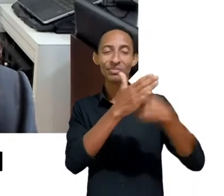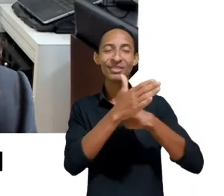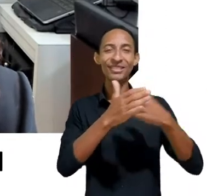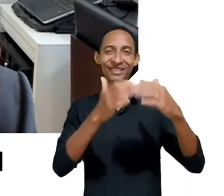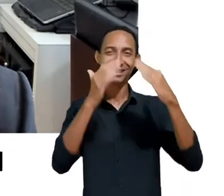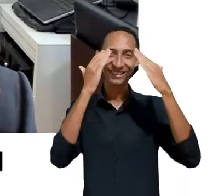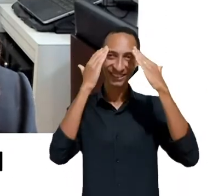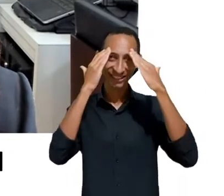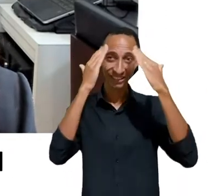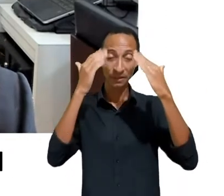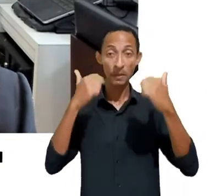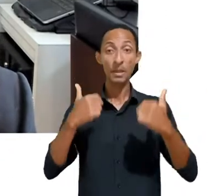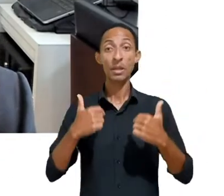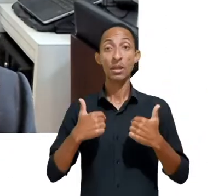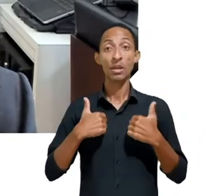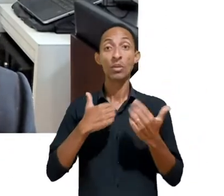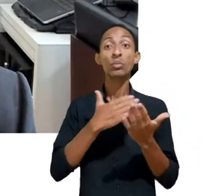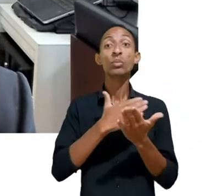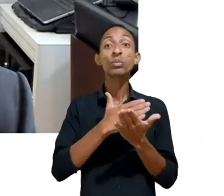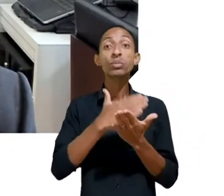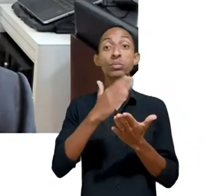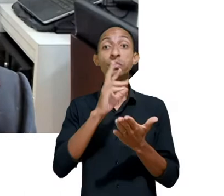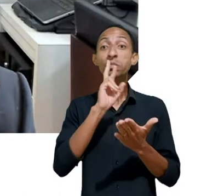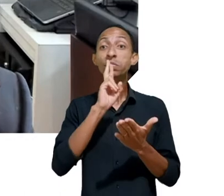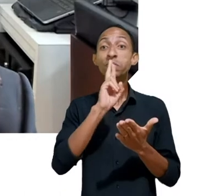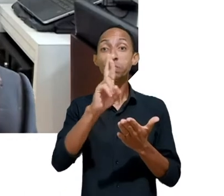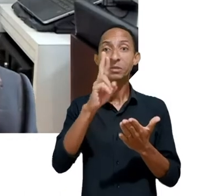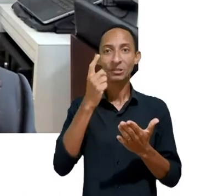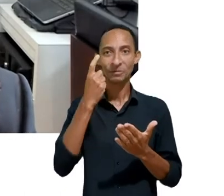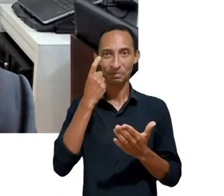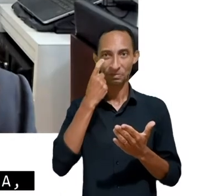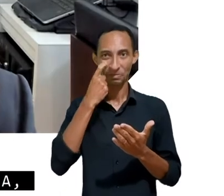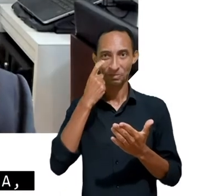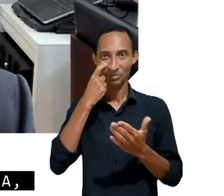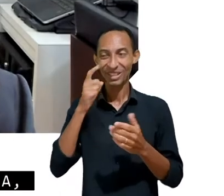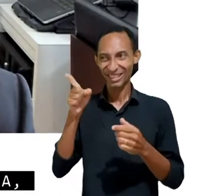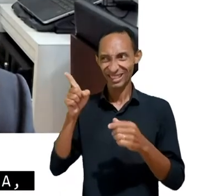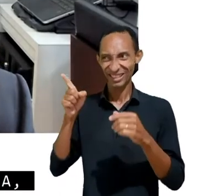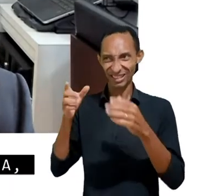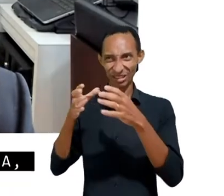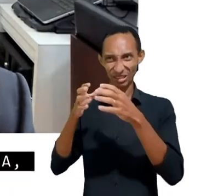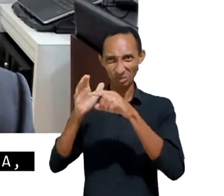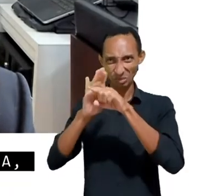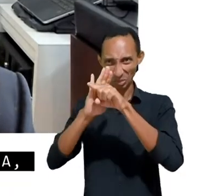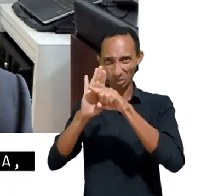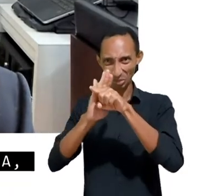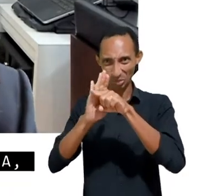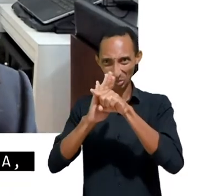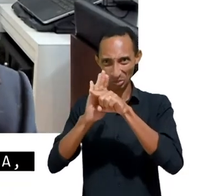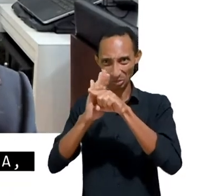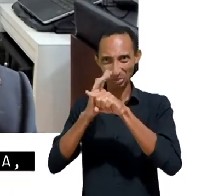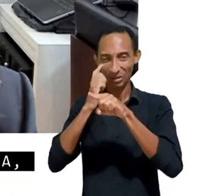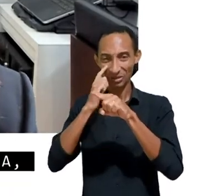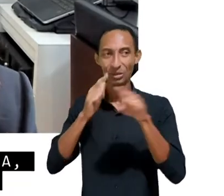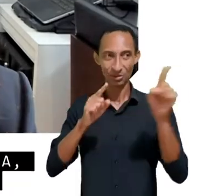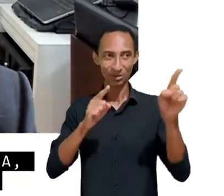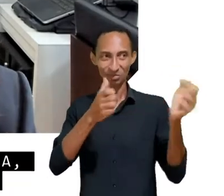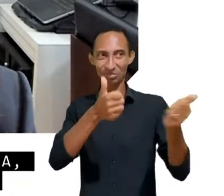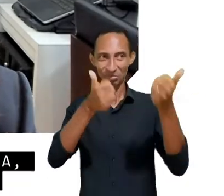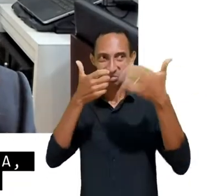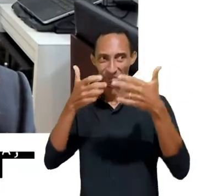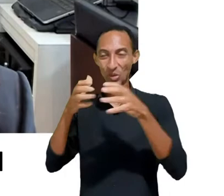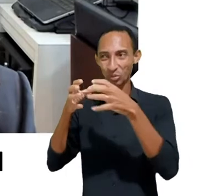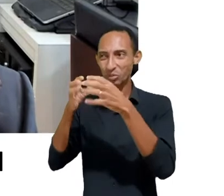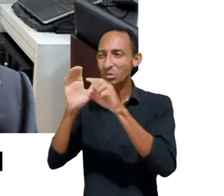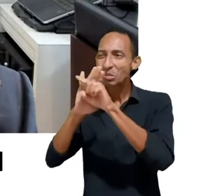respondendo até com um dado da própria pesquisa aqui de Stick Online que você acabou de mencionar, que essa pesquisa em